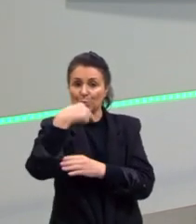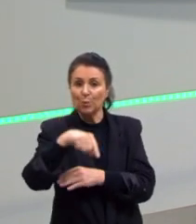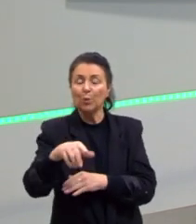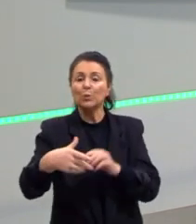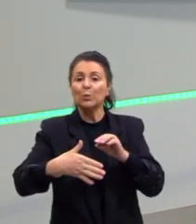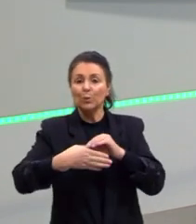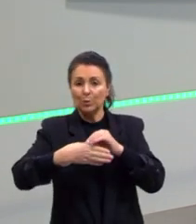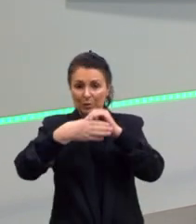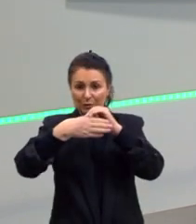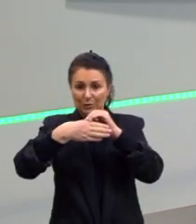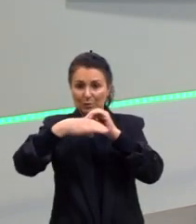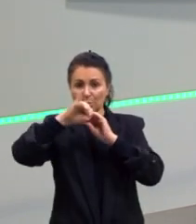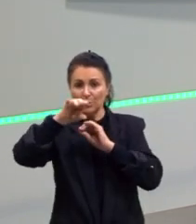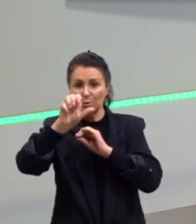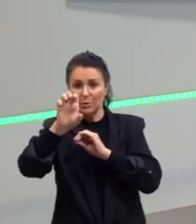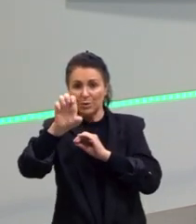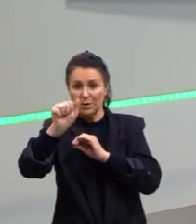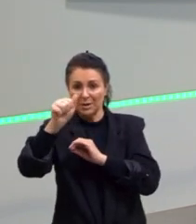de Salines.